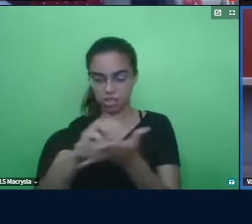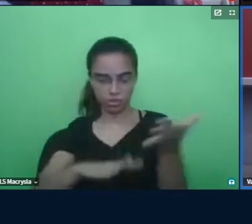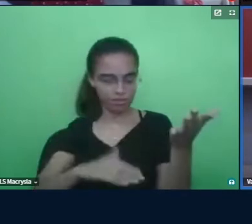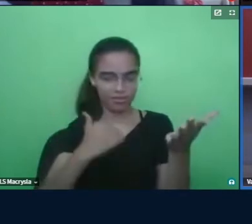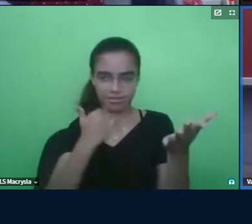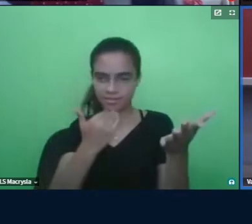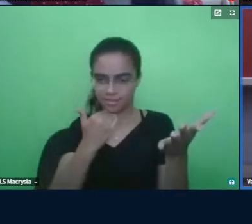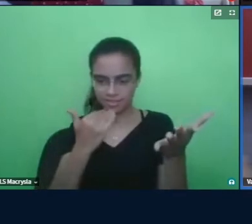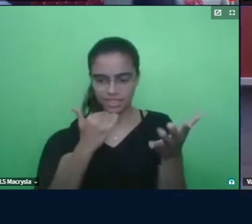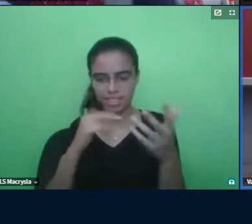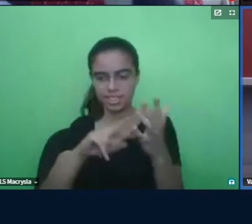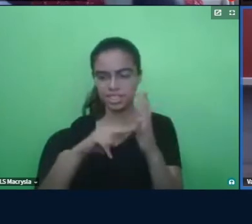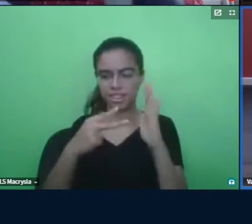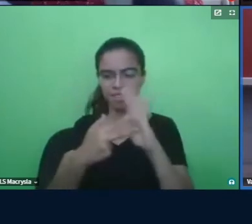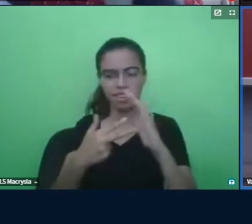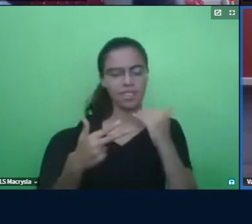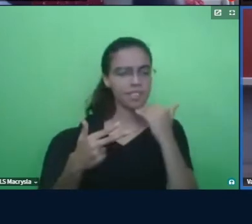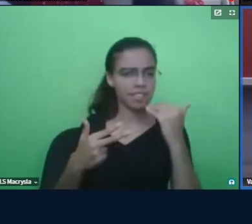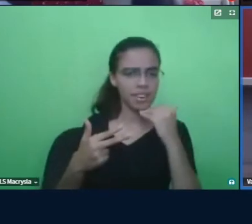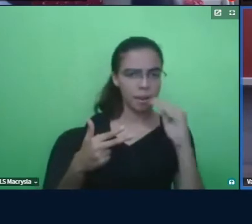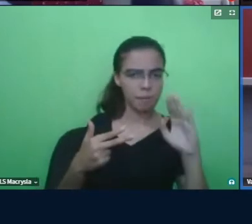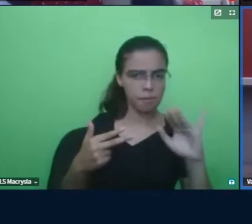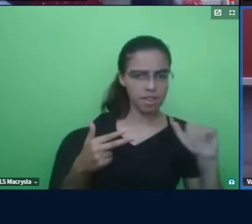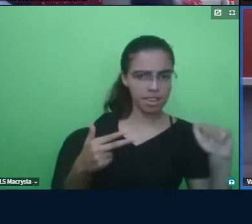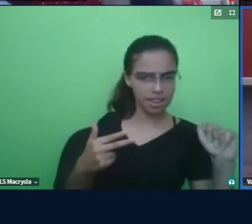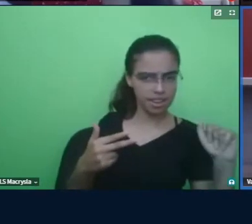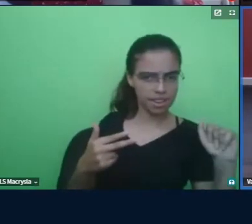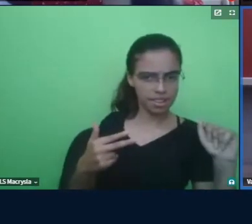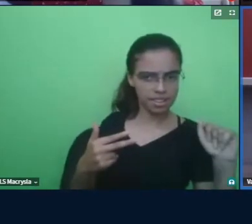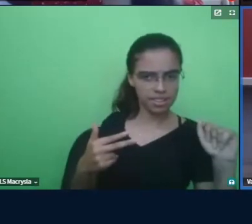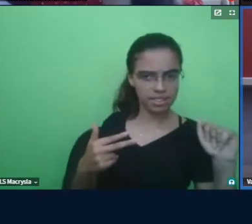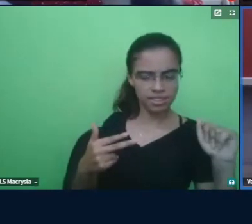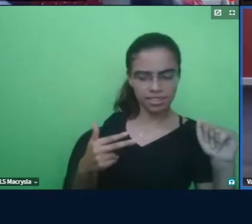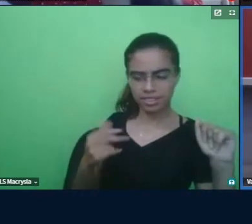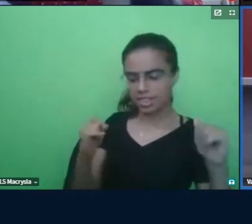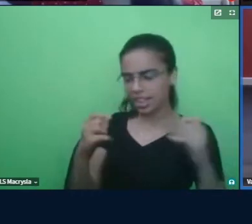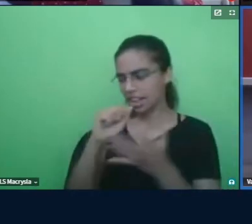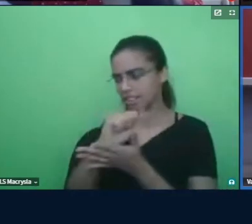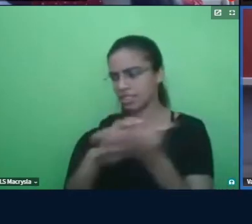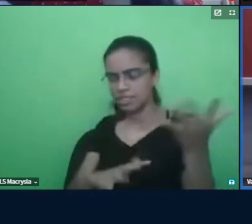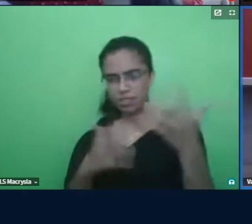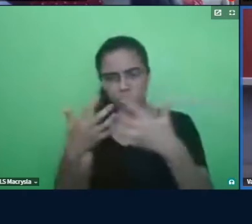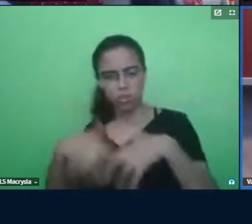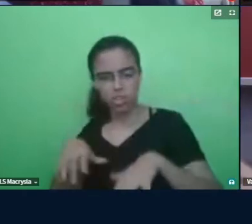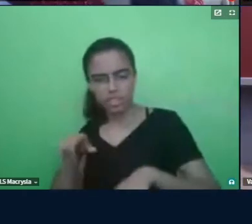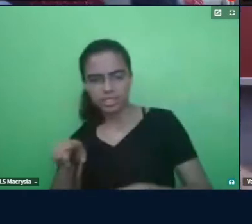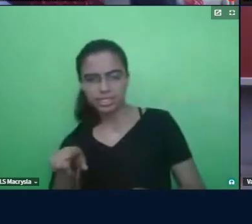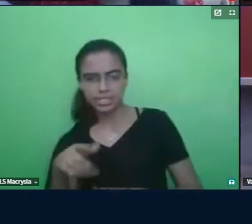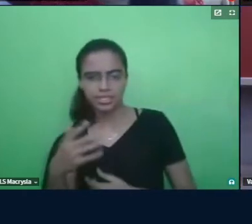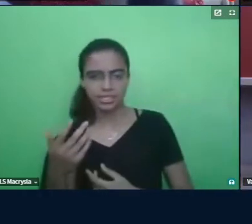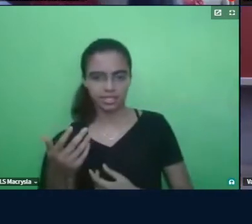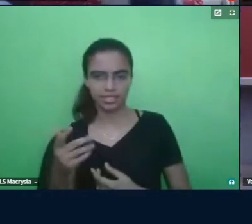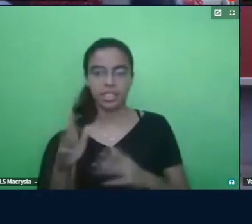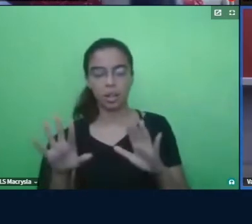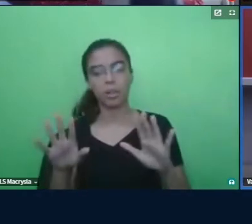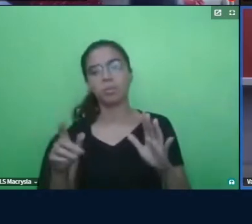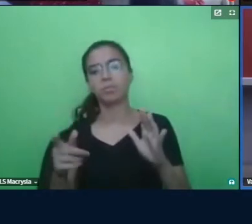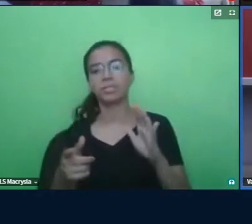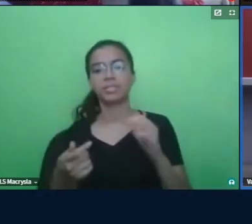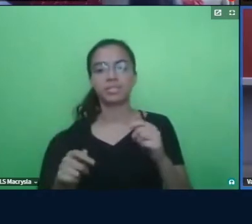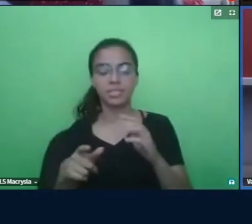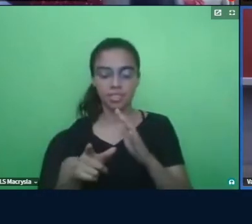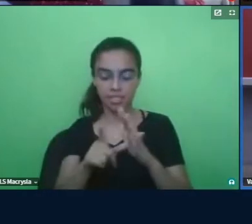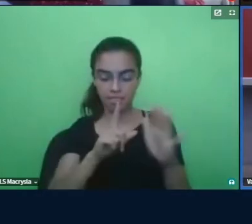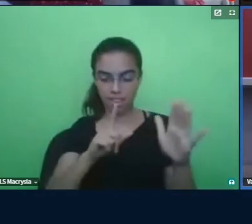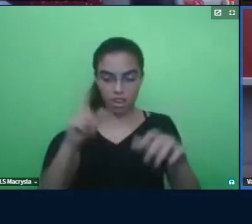certo com a Bia. Ah, esse tipo de atividade não dá certo assim. Não dá certo naquele momento, né? Mas